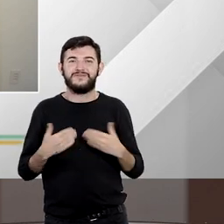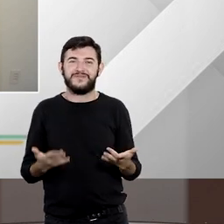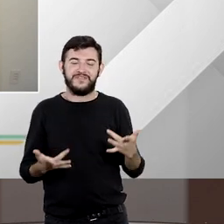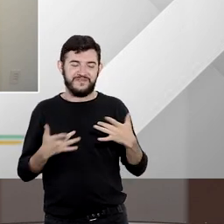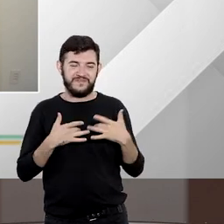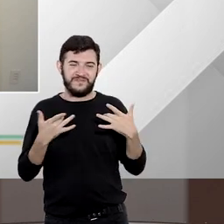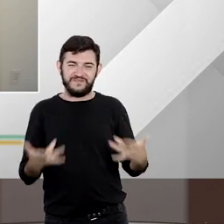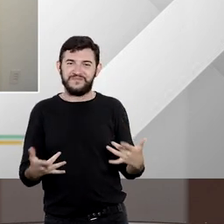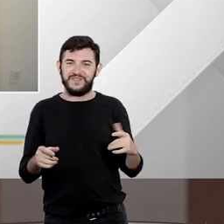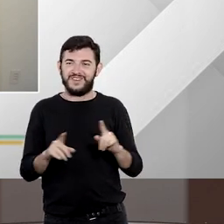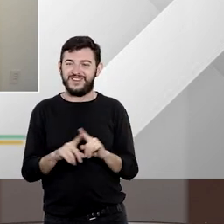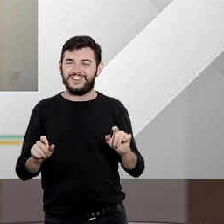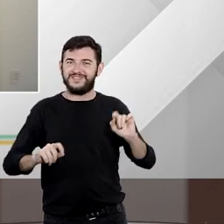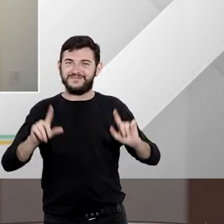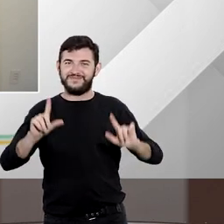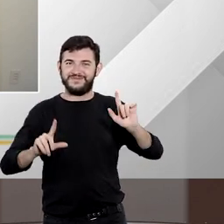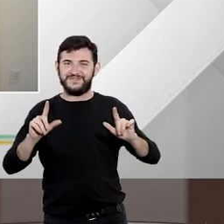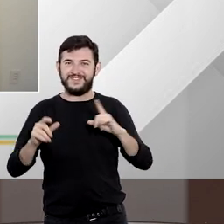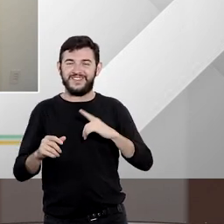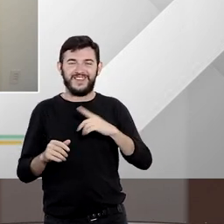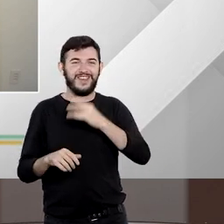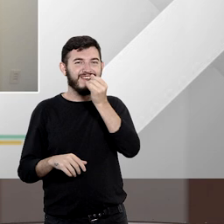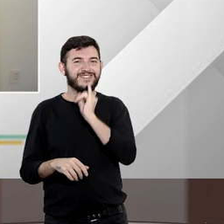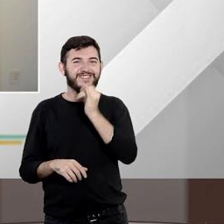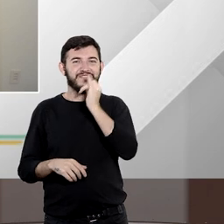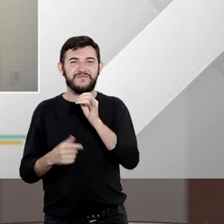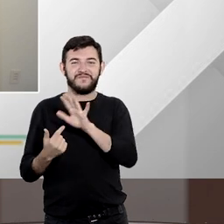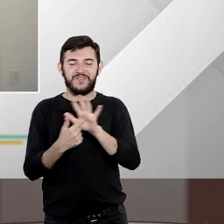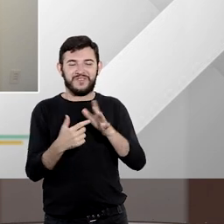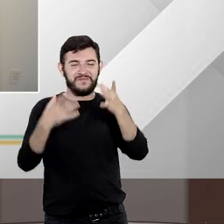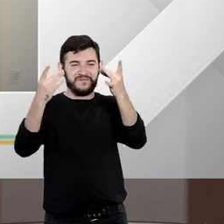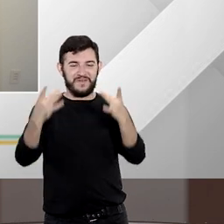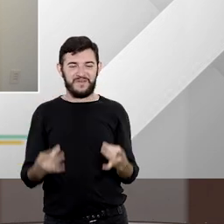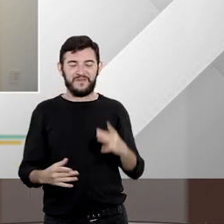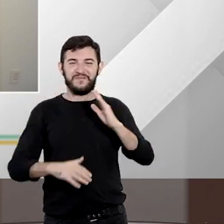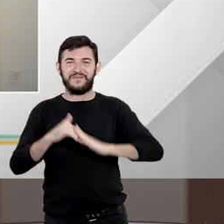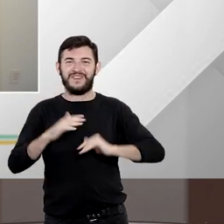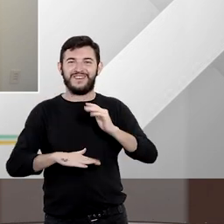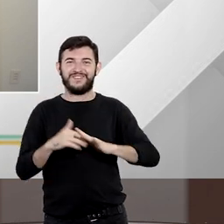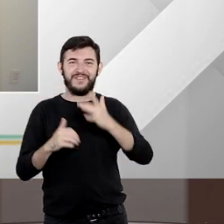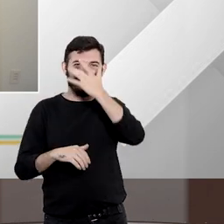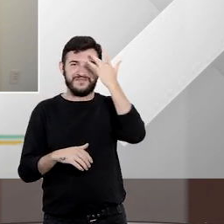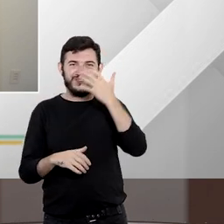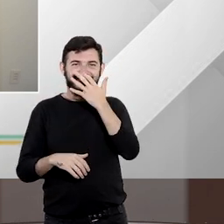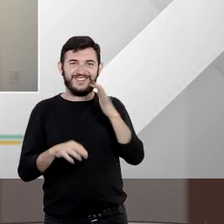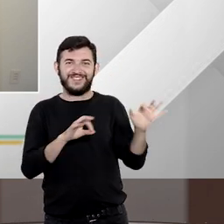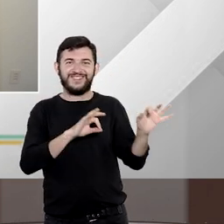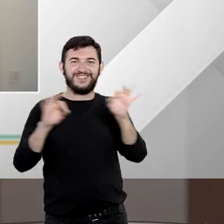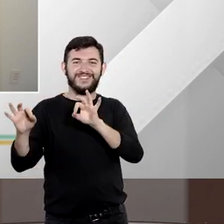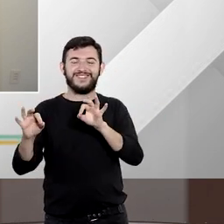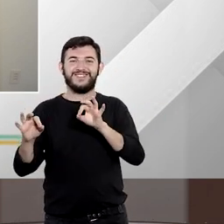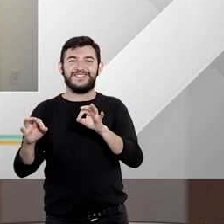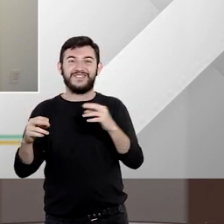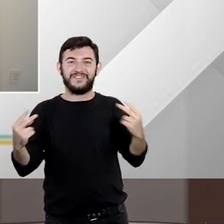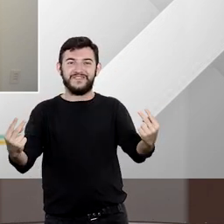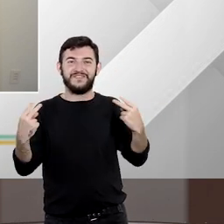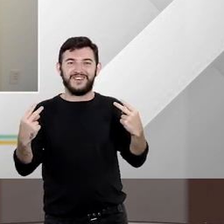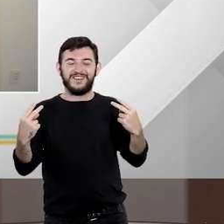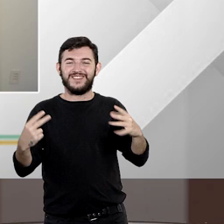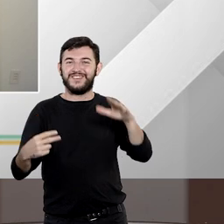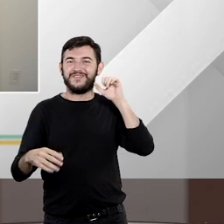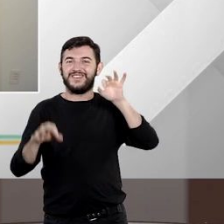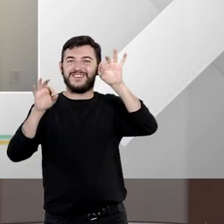pena um programa recheado de exemplos que são bem práticos para quem está aí nos assistindo nos acompanhando nos ouvindo